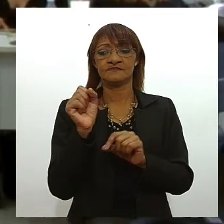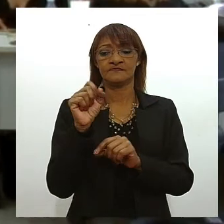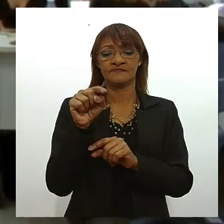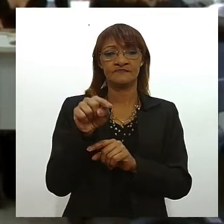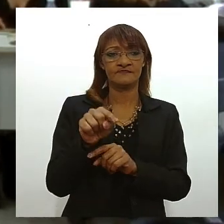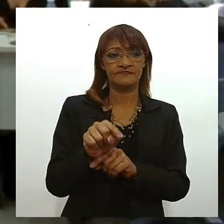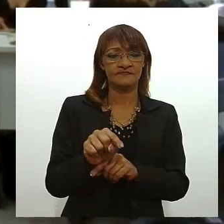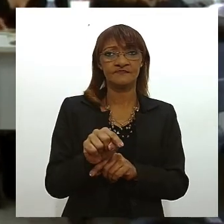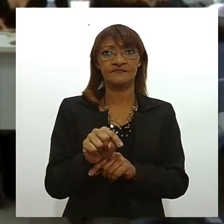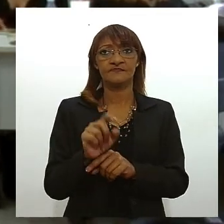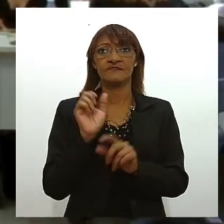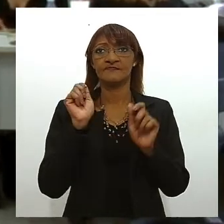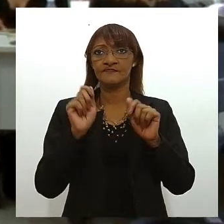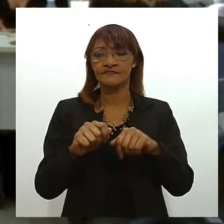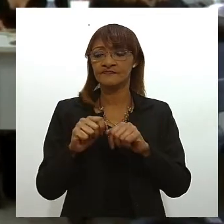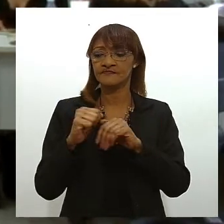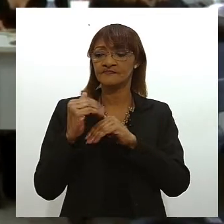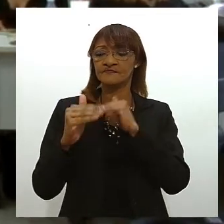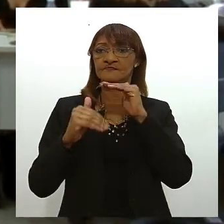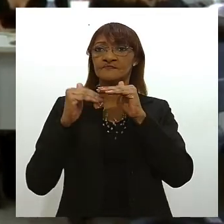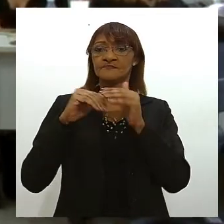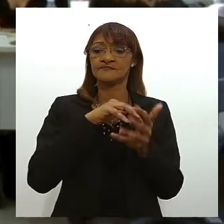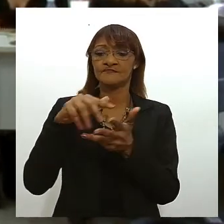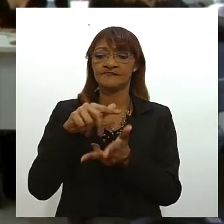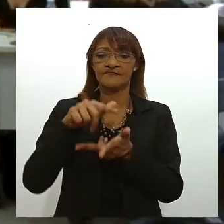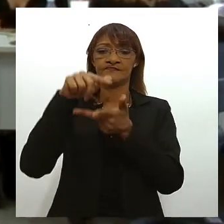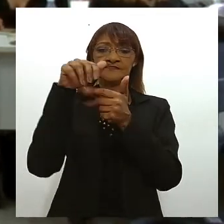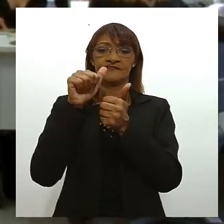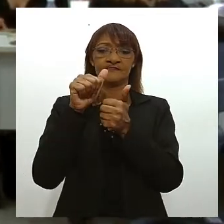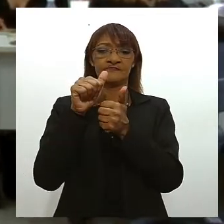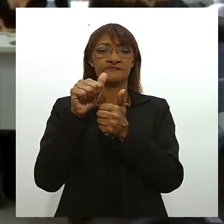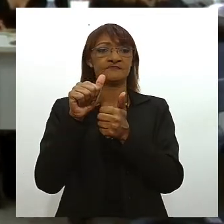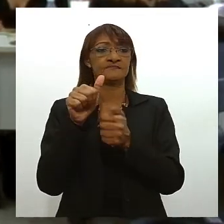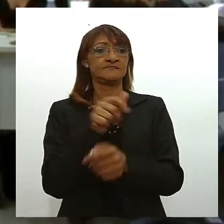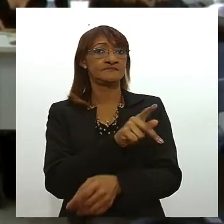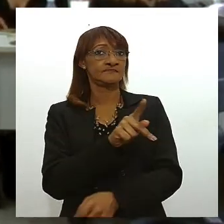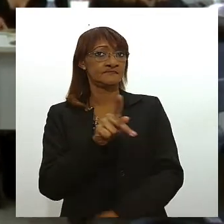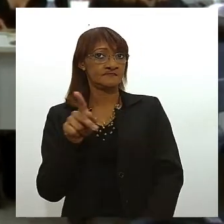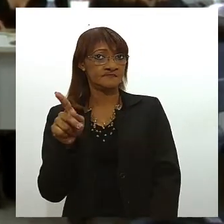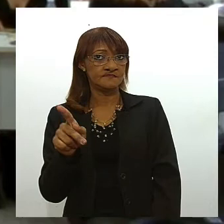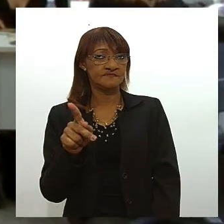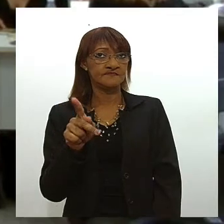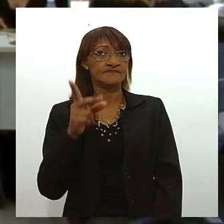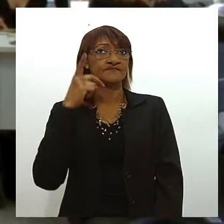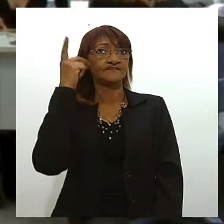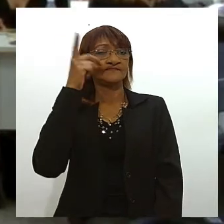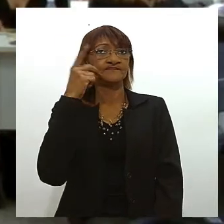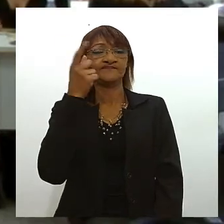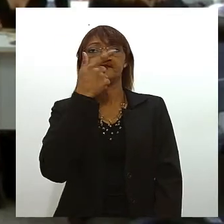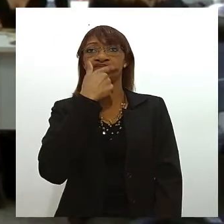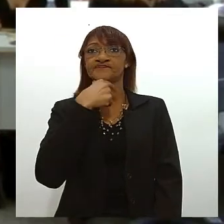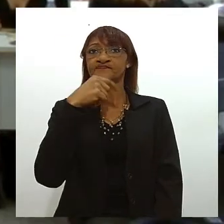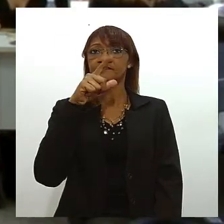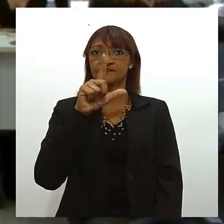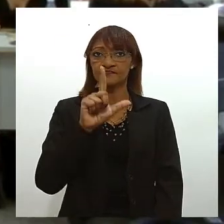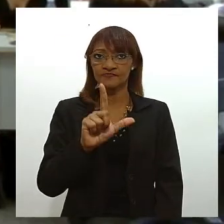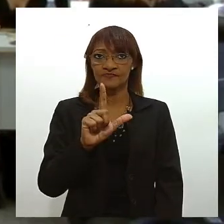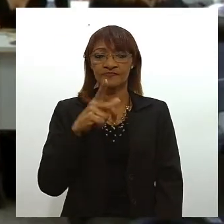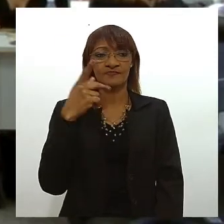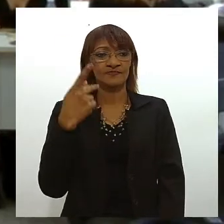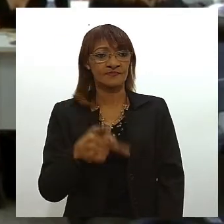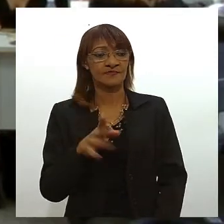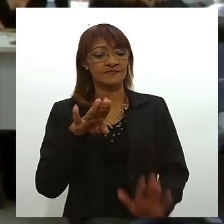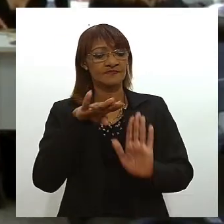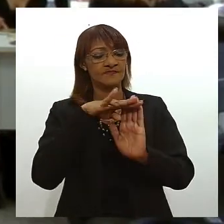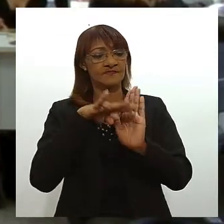servir de base para um crescimento sustentável para o presidente da Assembleia Legislativa o deputado estadual Luciano Bispo o plano